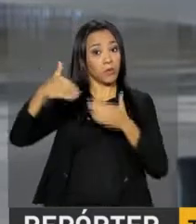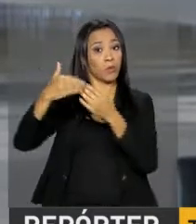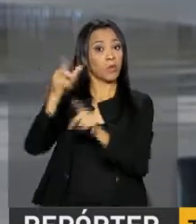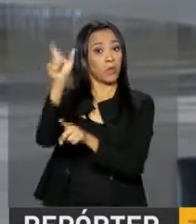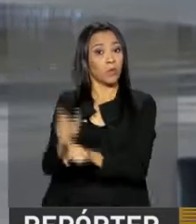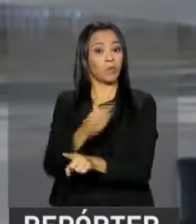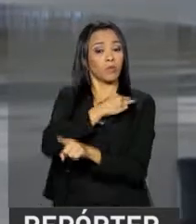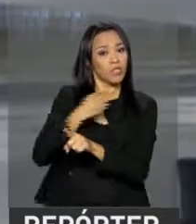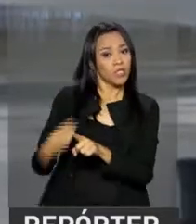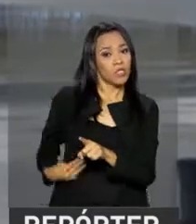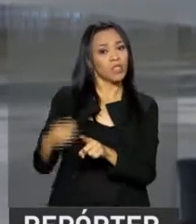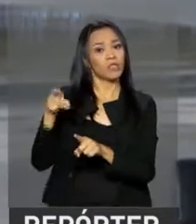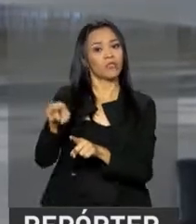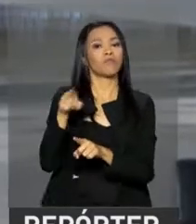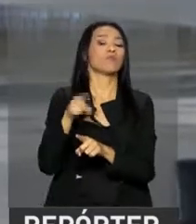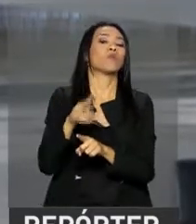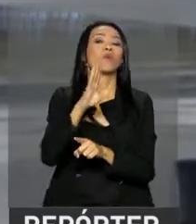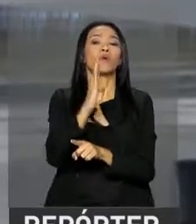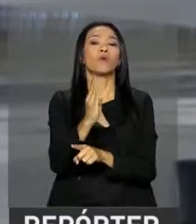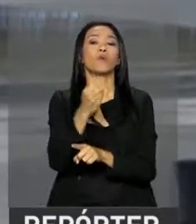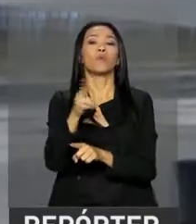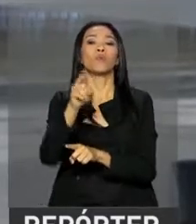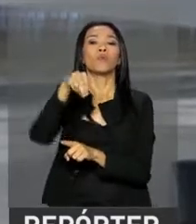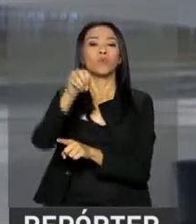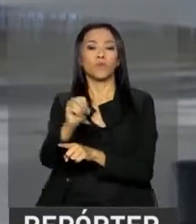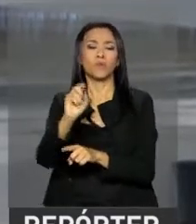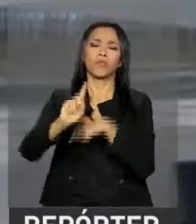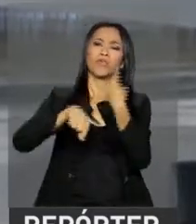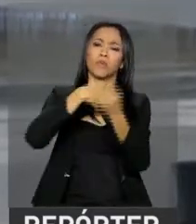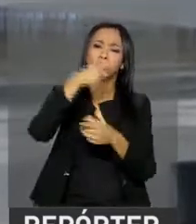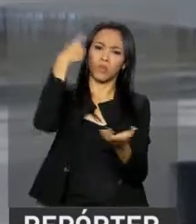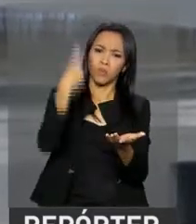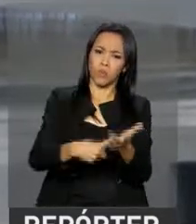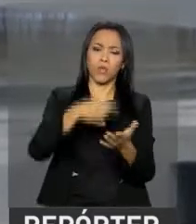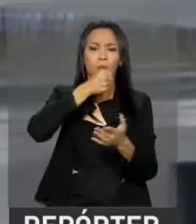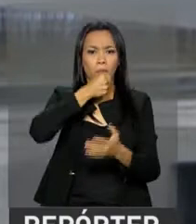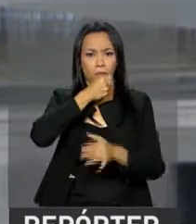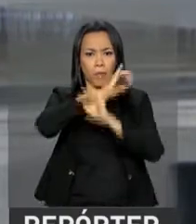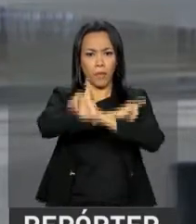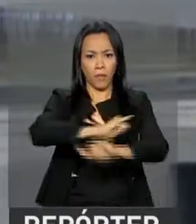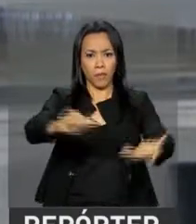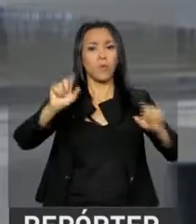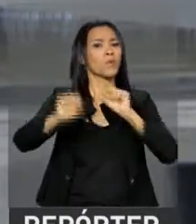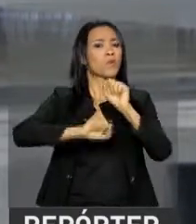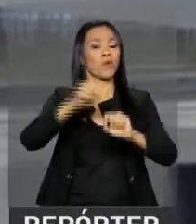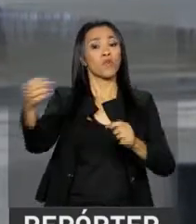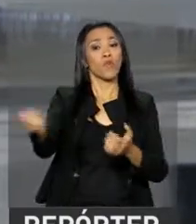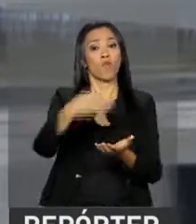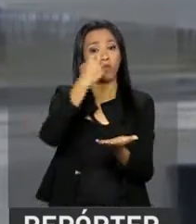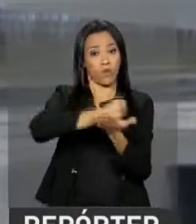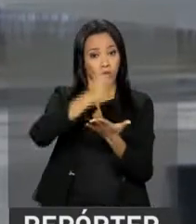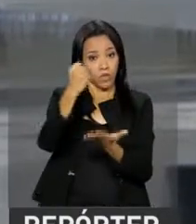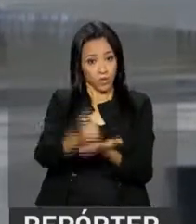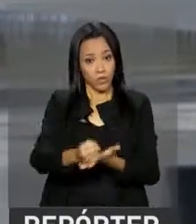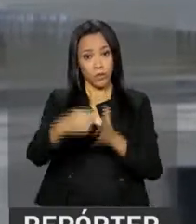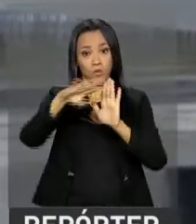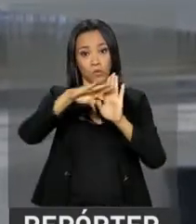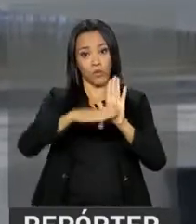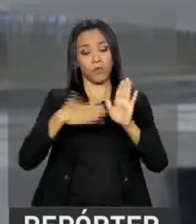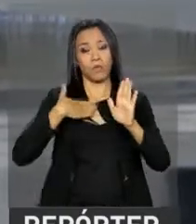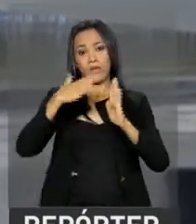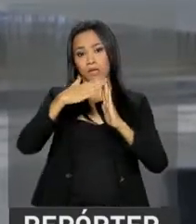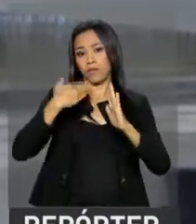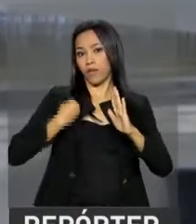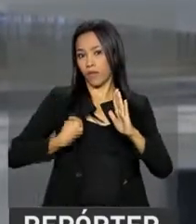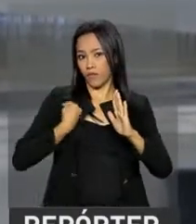Bruno Araújo. Depois dessa reunião, está marcada uma entrevista coletiva do ministro. Ele vai anunciar novas contratações do programa Minha Casa Minha